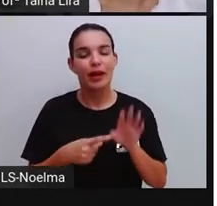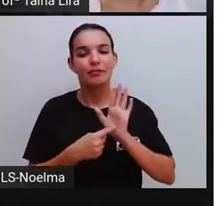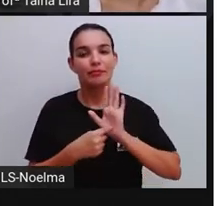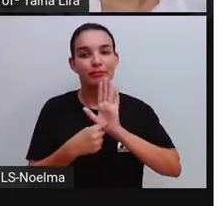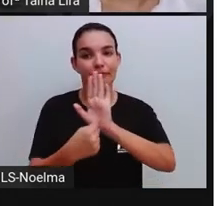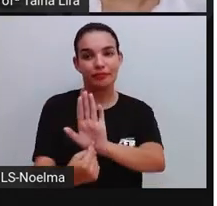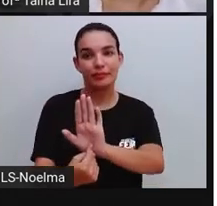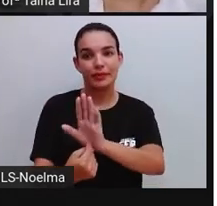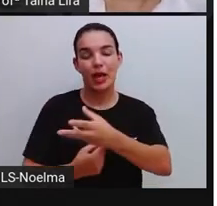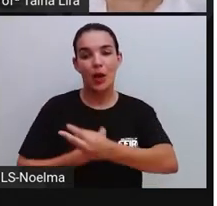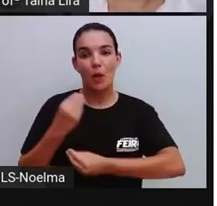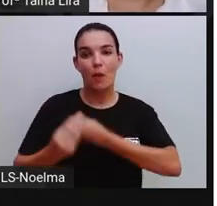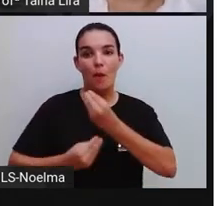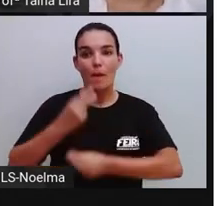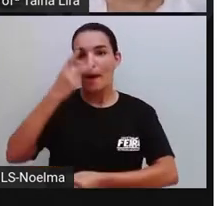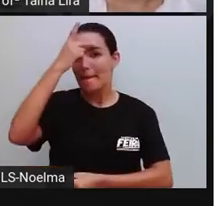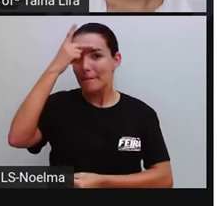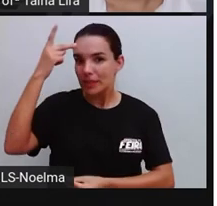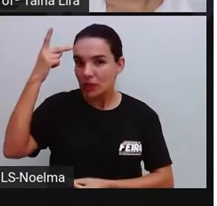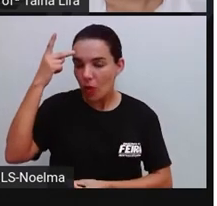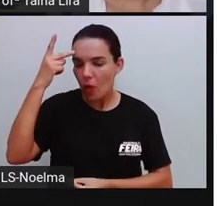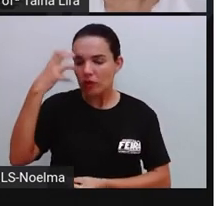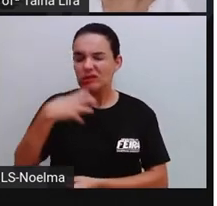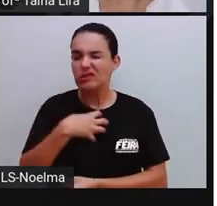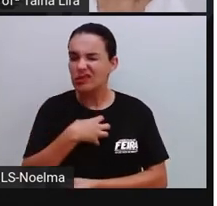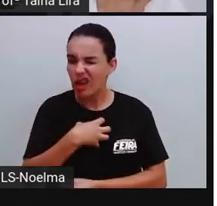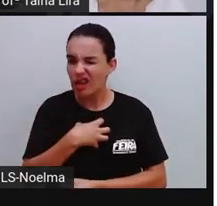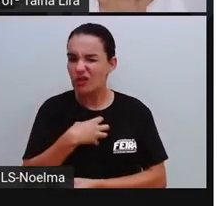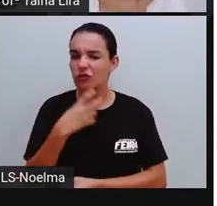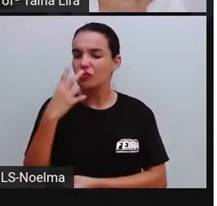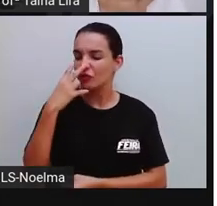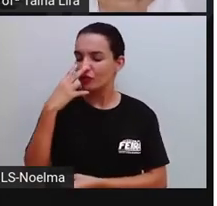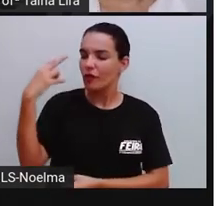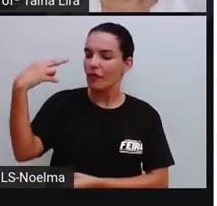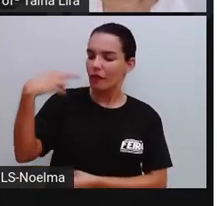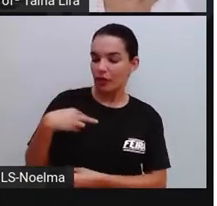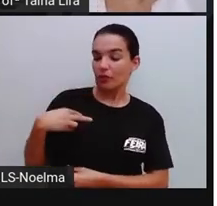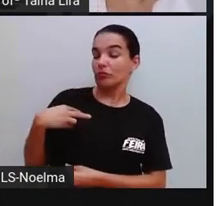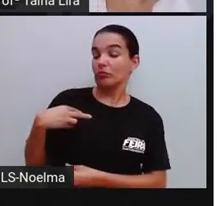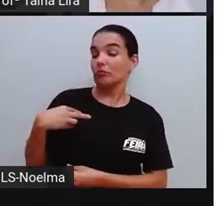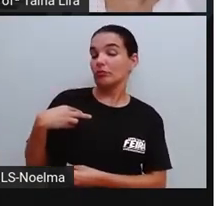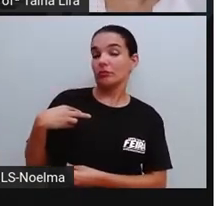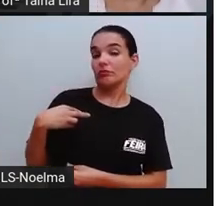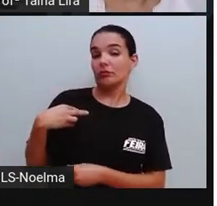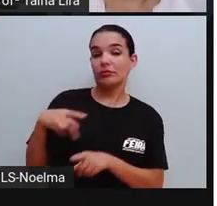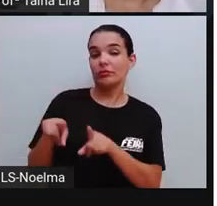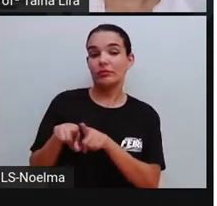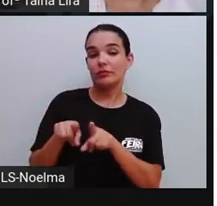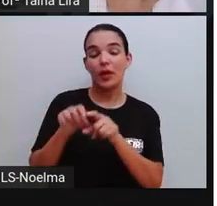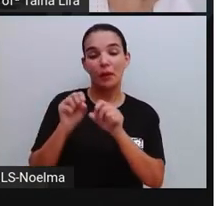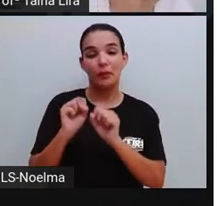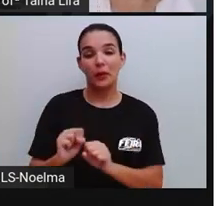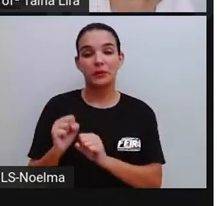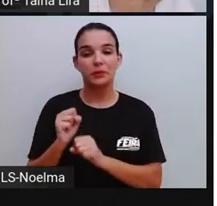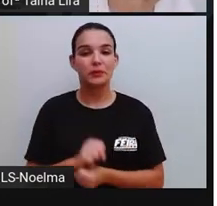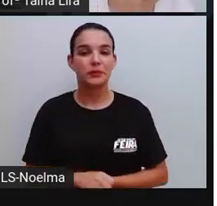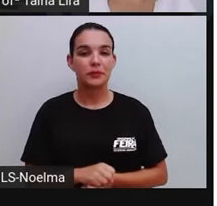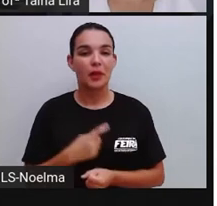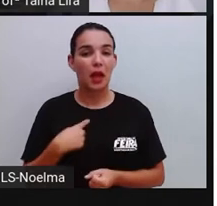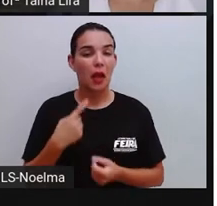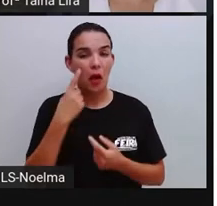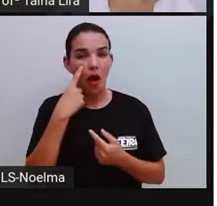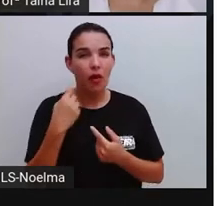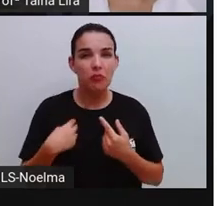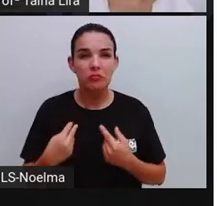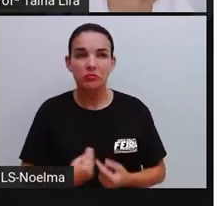forma como a pessoa se vê, certo? Eu me identifico, tá? Eu vou colocar ali na minha